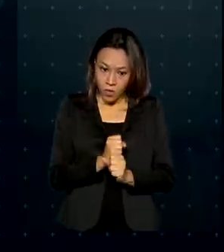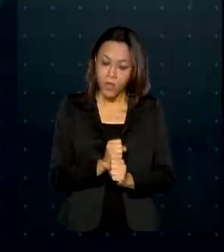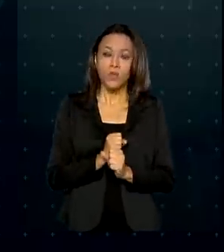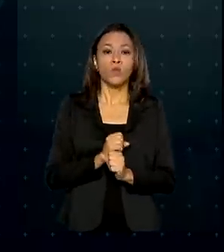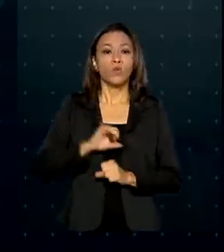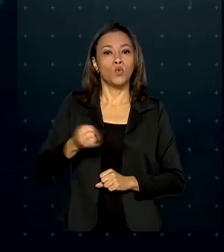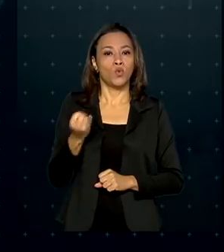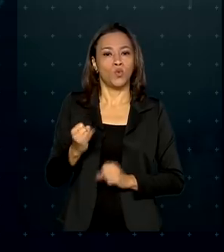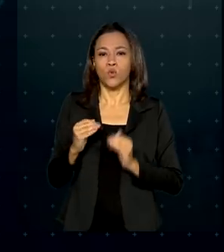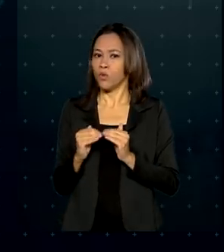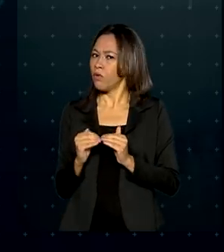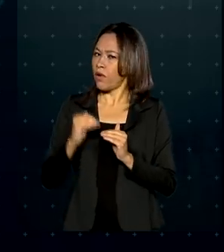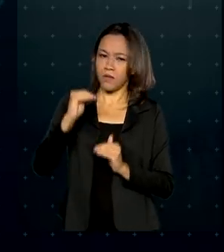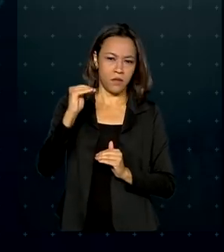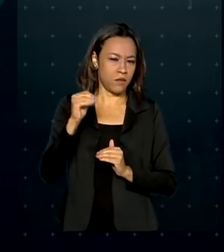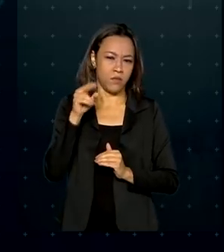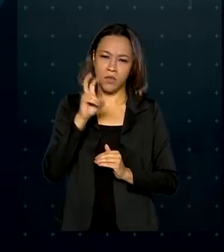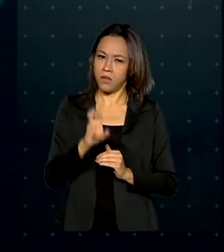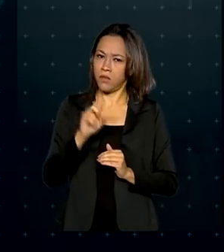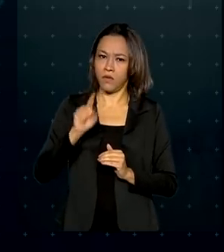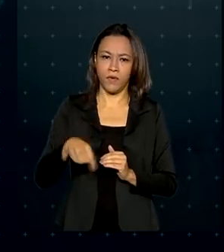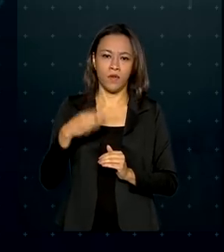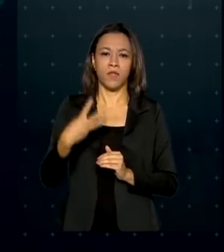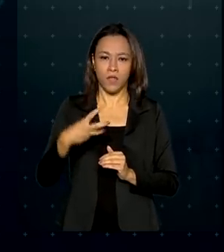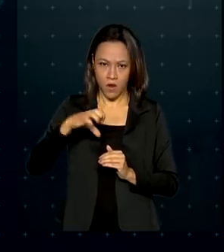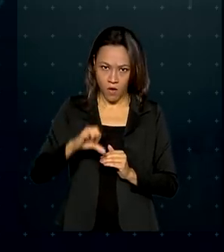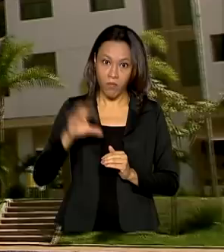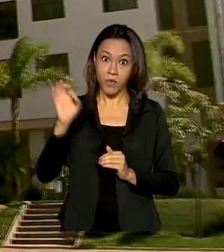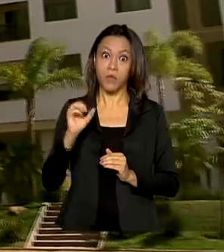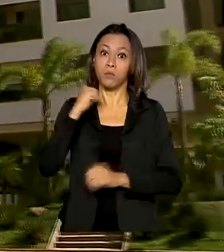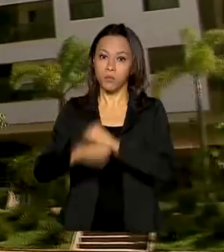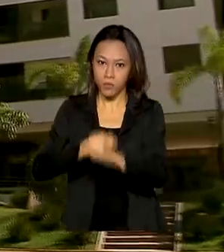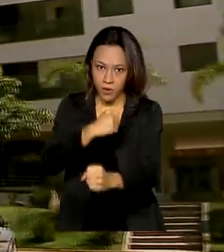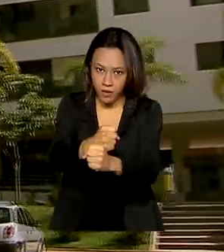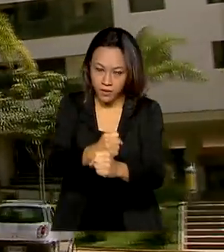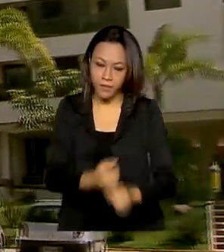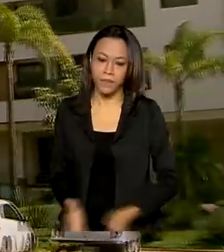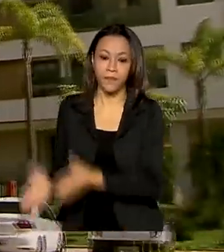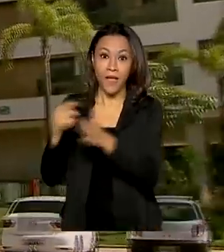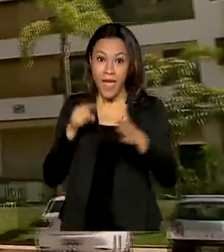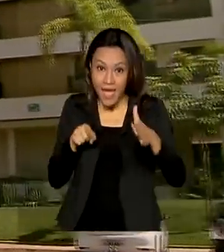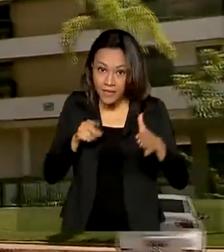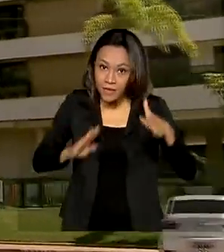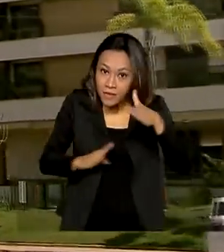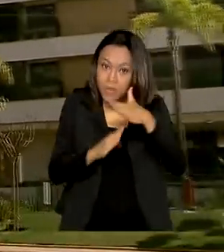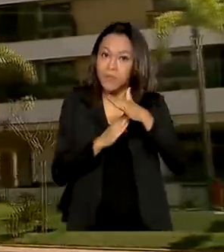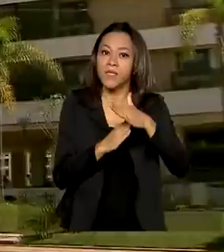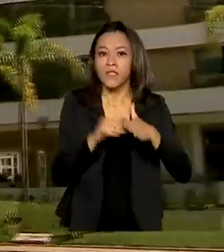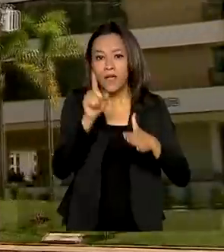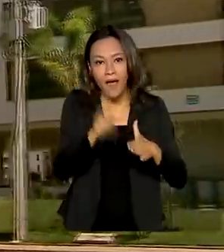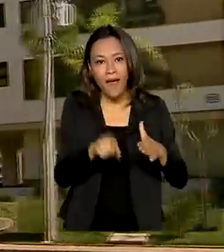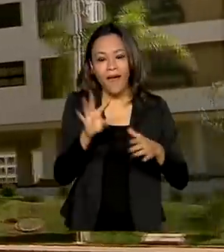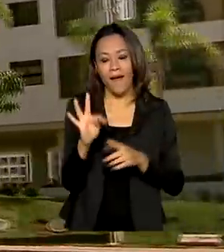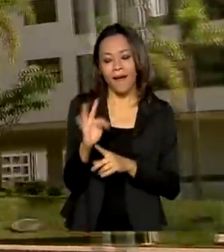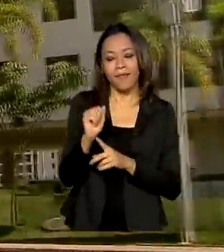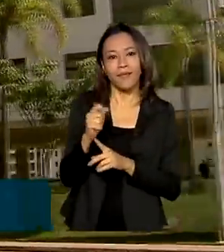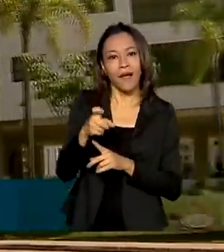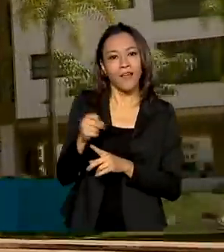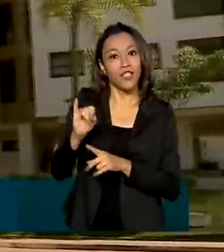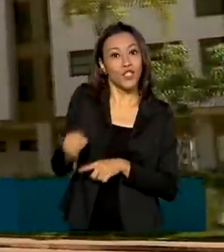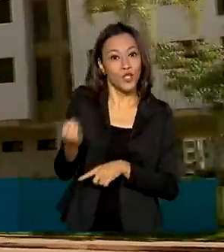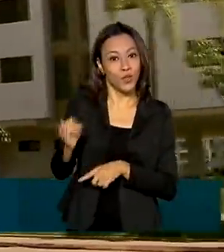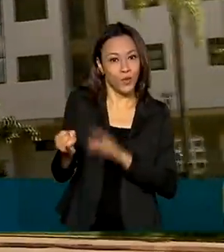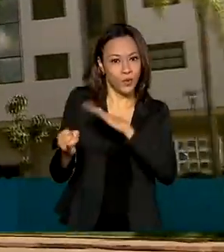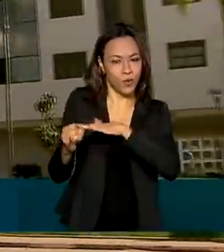juros não passarão de 5,39% ao ano. Esse limite vale enquanto a taxa básica de juros